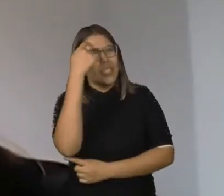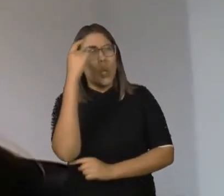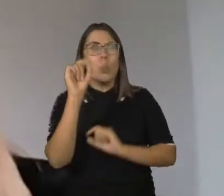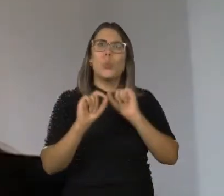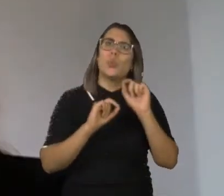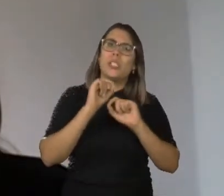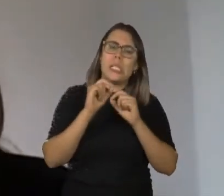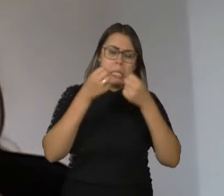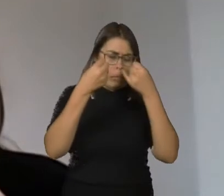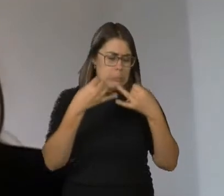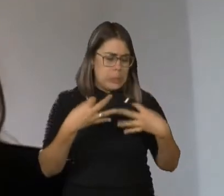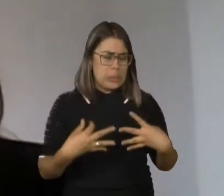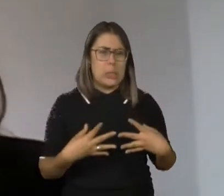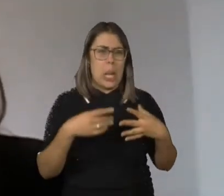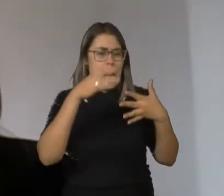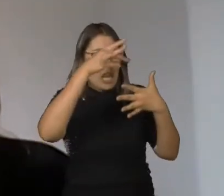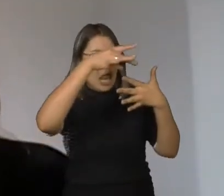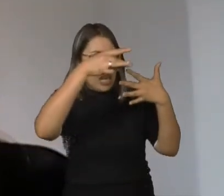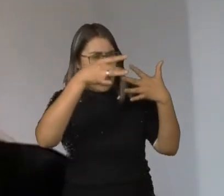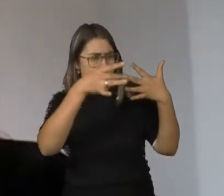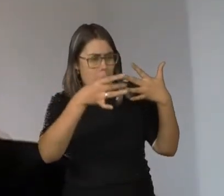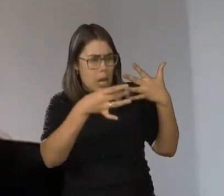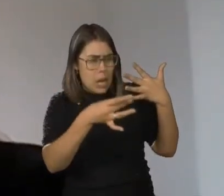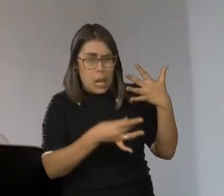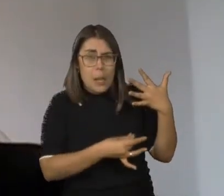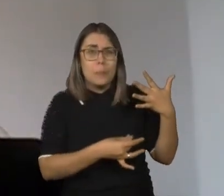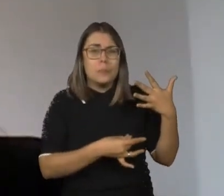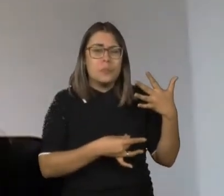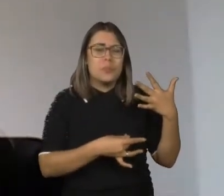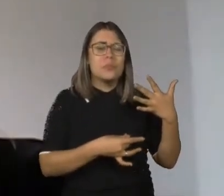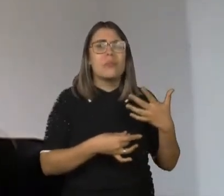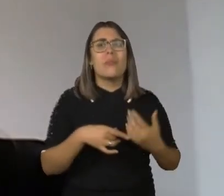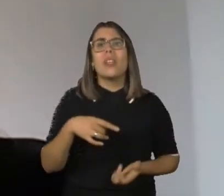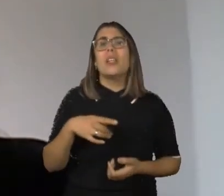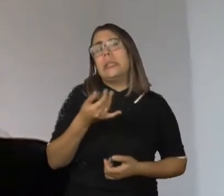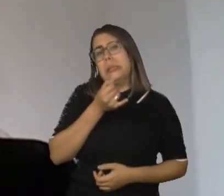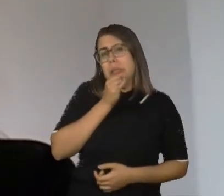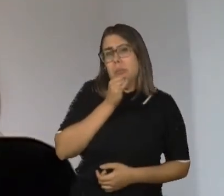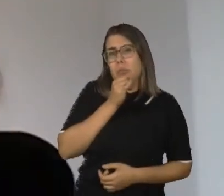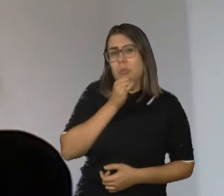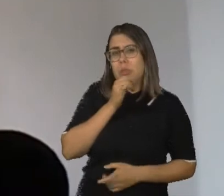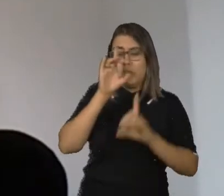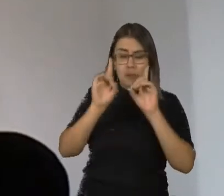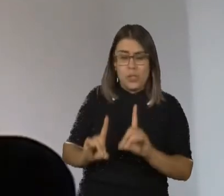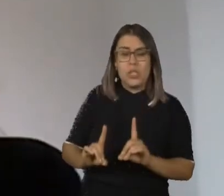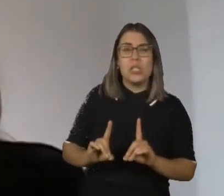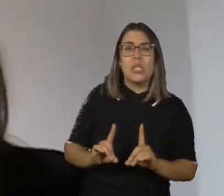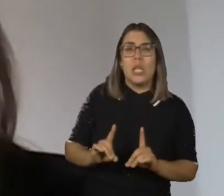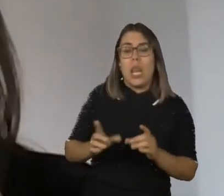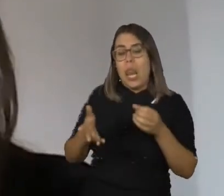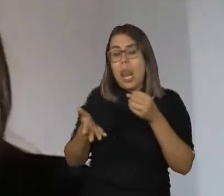com as explicações sendo muito detalhadas, porque se nós formos ver a deficiência intelectual leve,